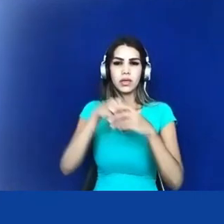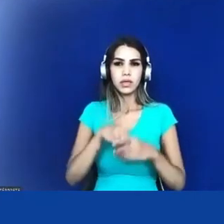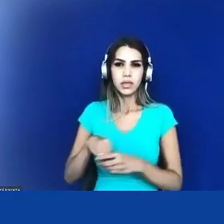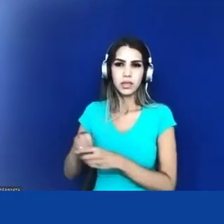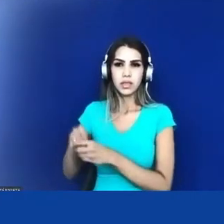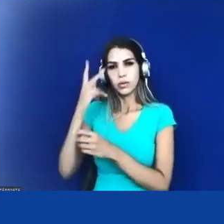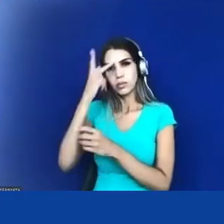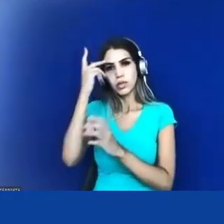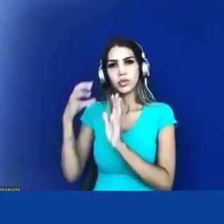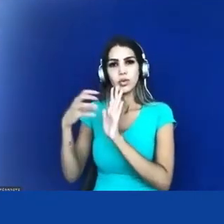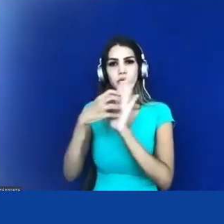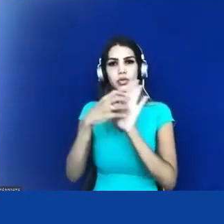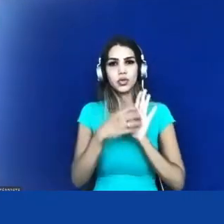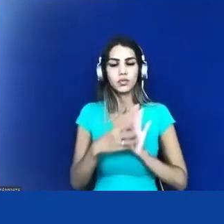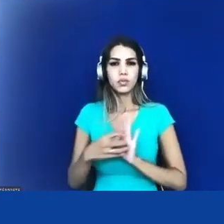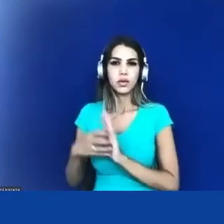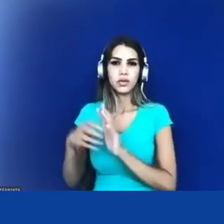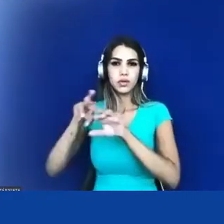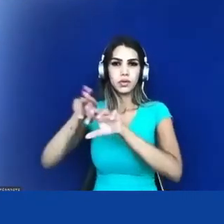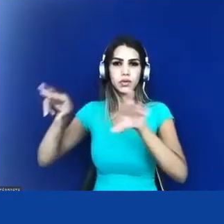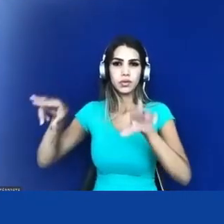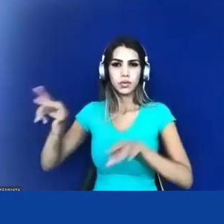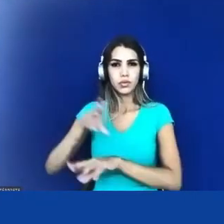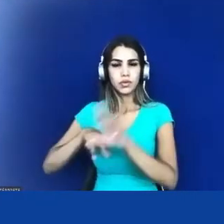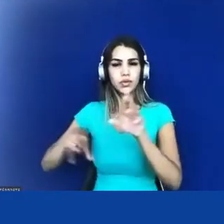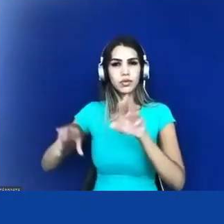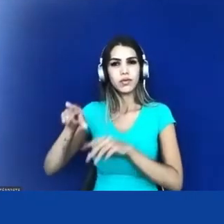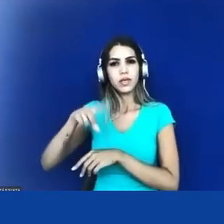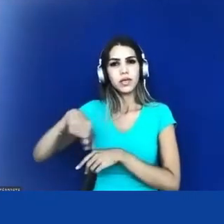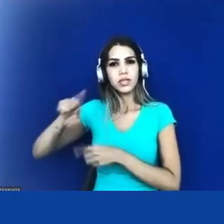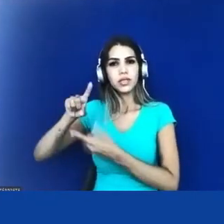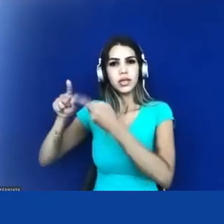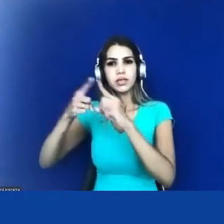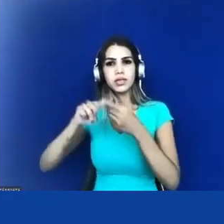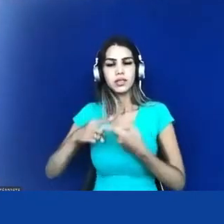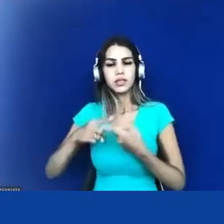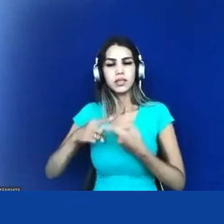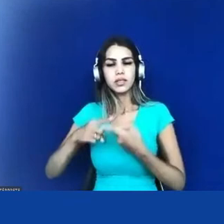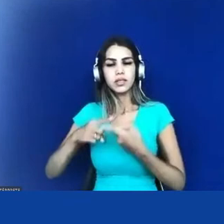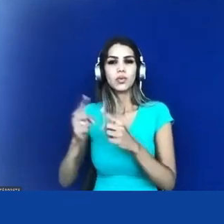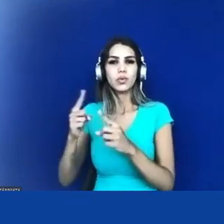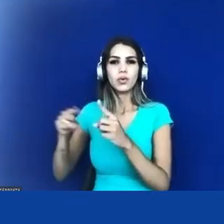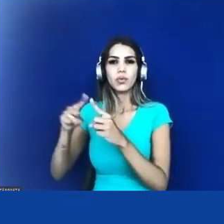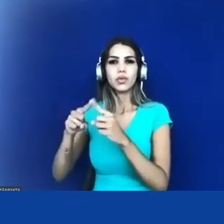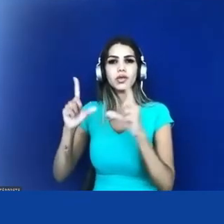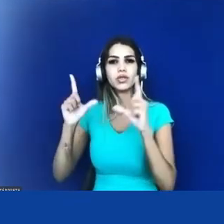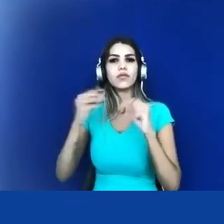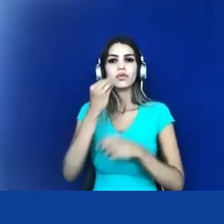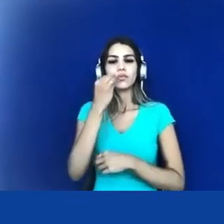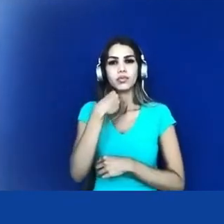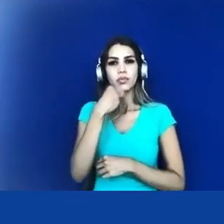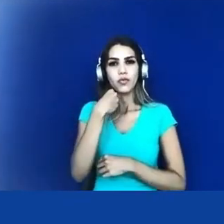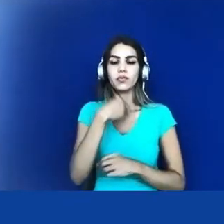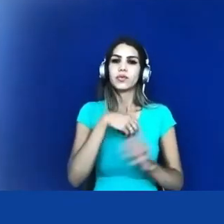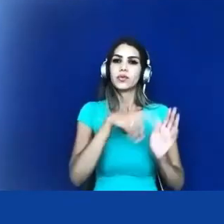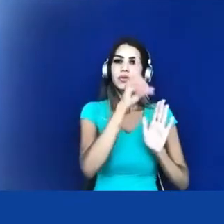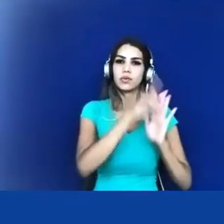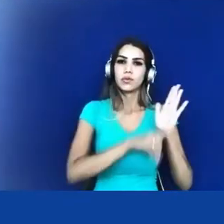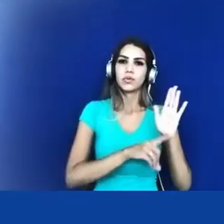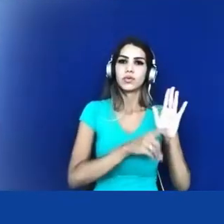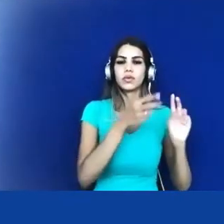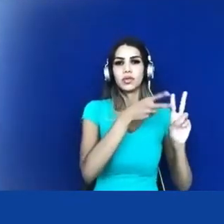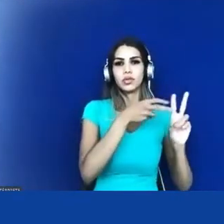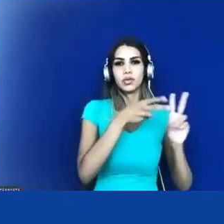se articulam de uma forma que enfraquece os direitos dos povos indígenas e atacam os nossos direitos que foram